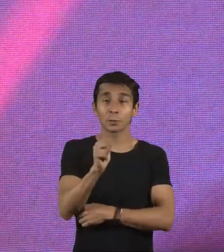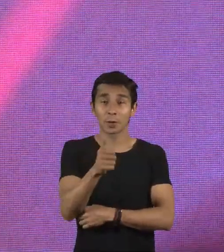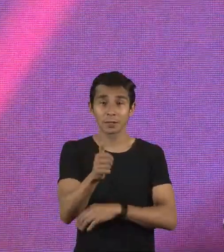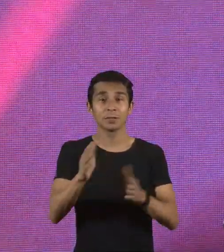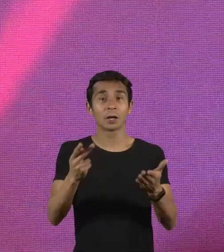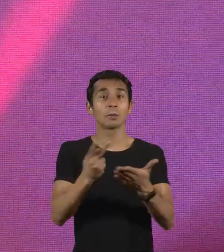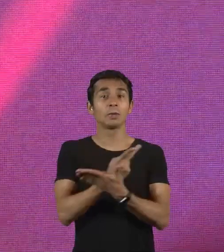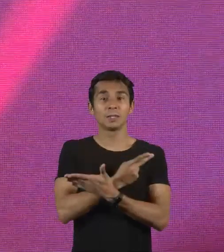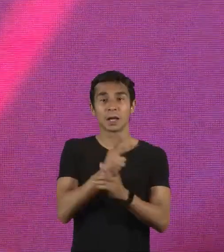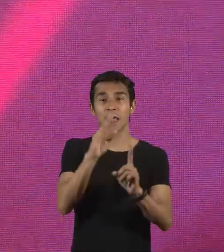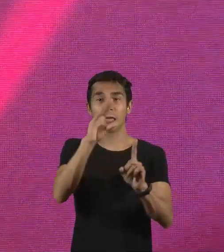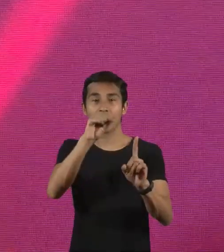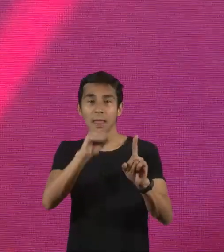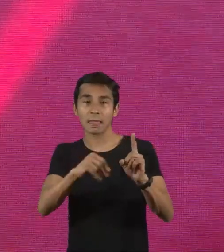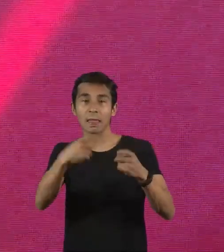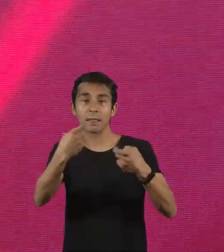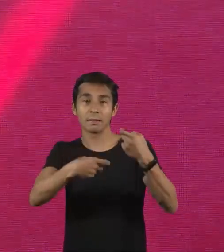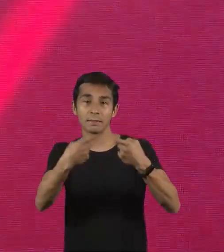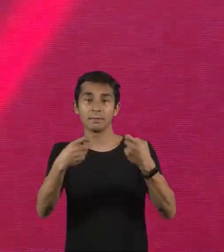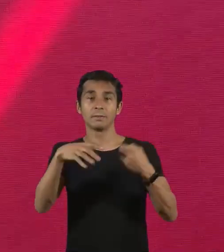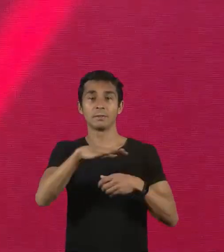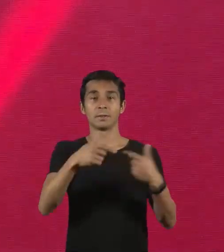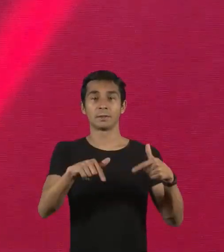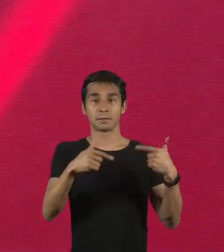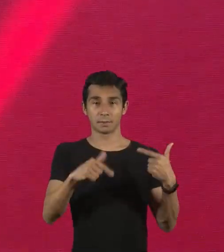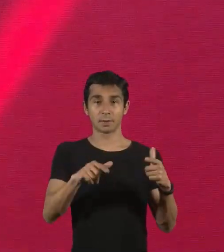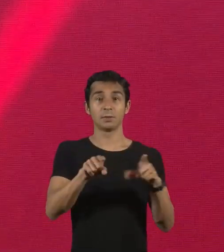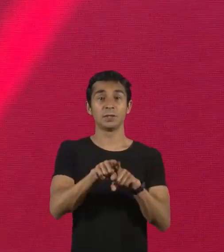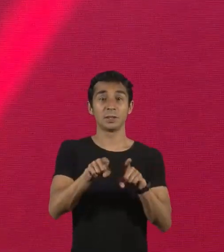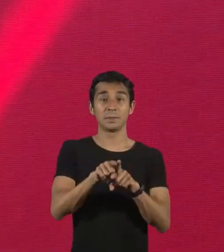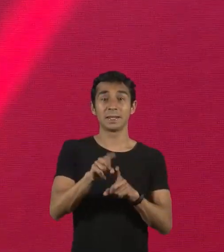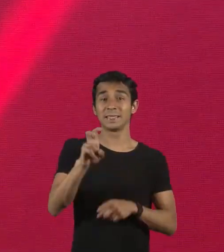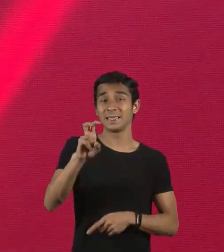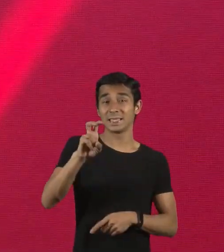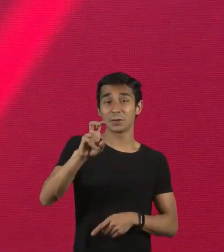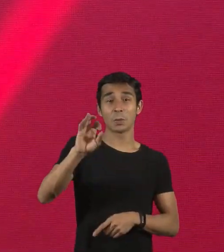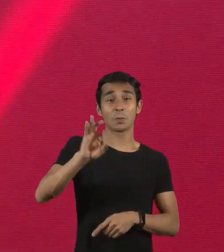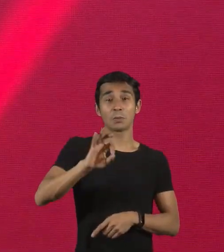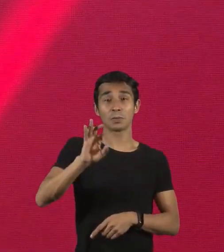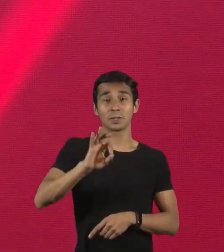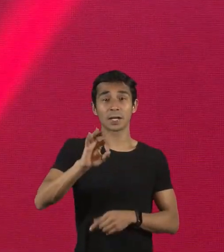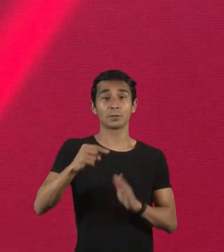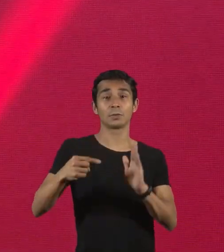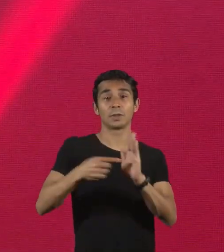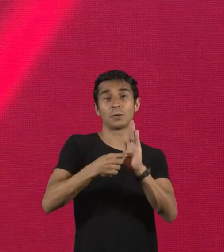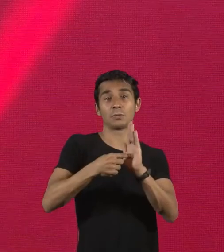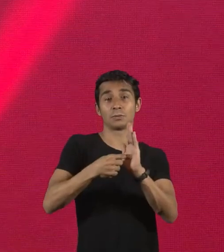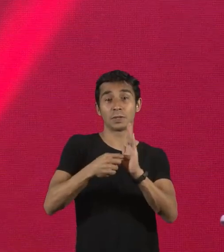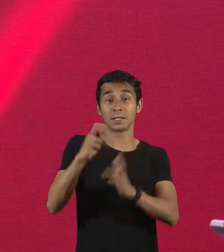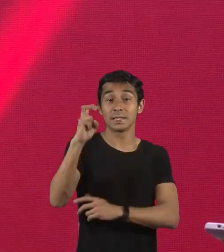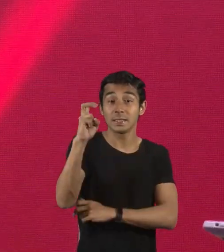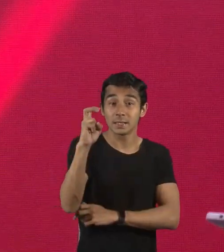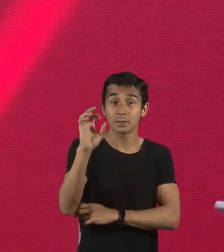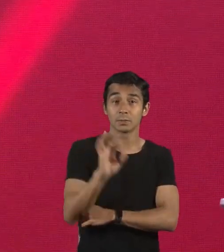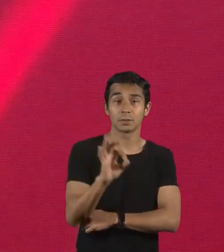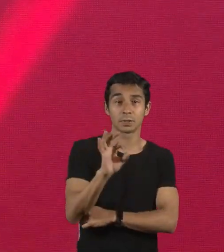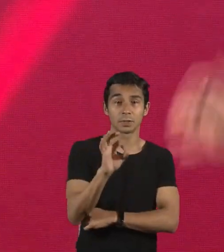sexual no ambiente de trabalho e apenas 5% denunciam. Então, isso é muito sério.